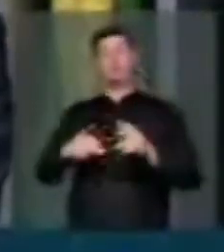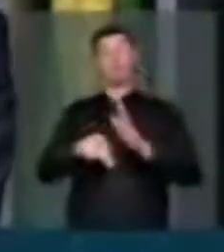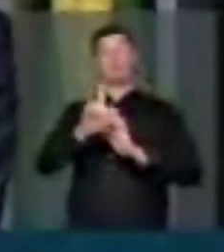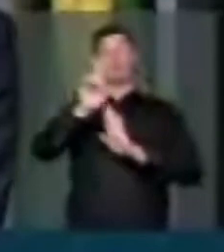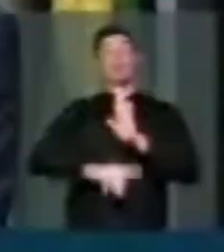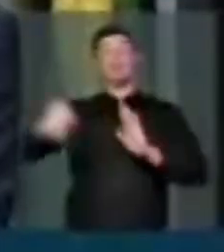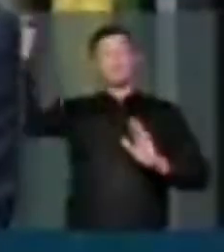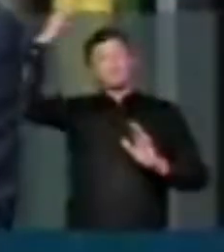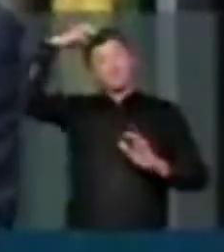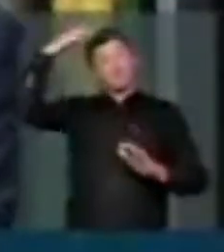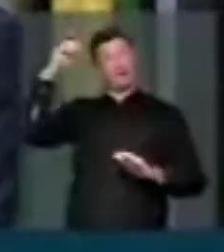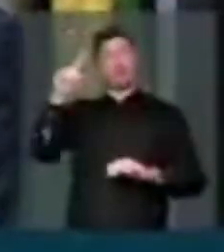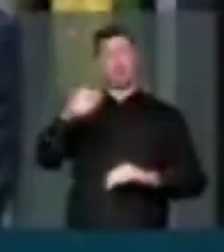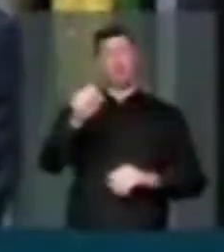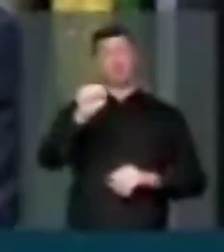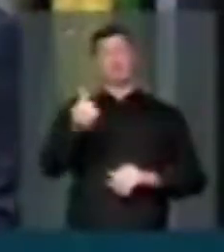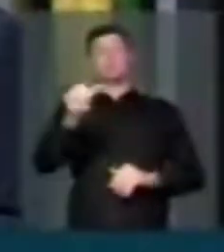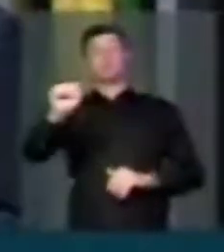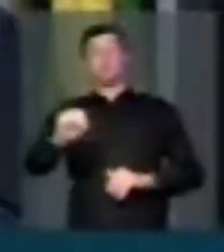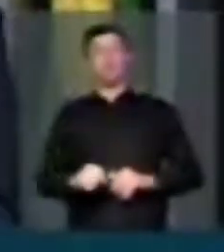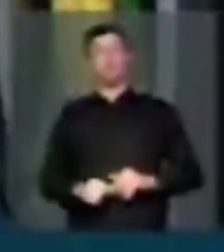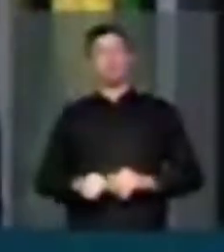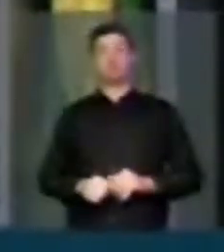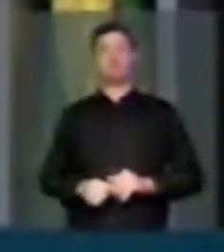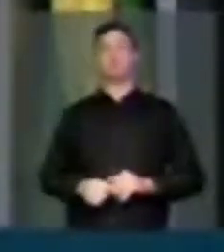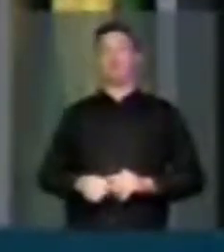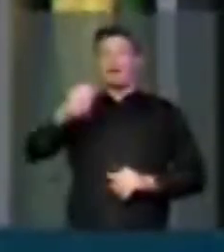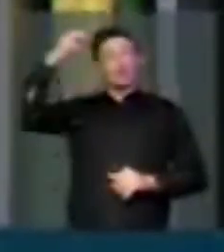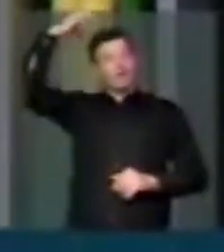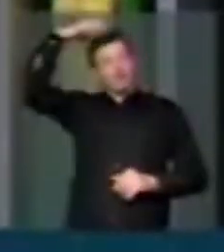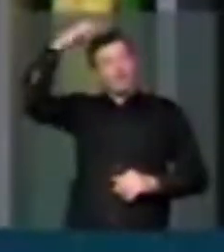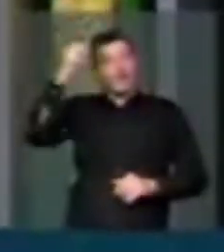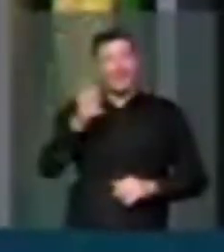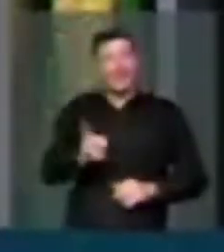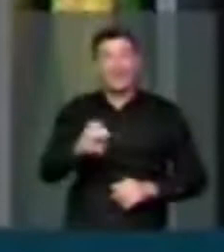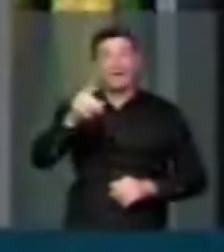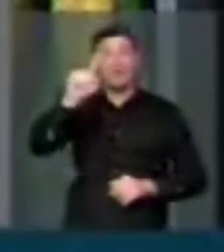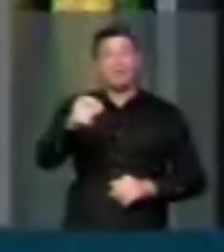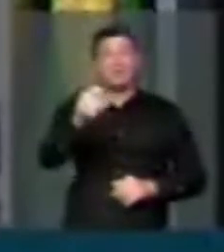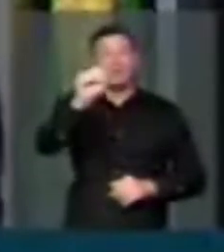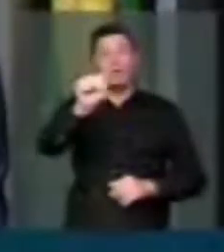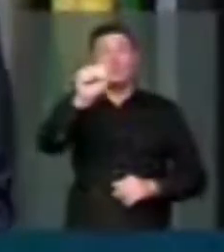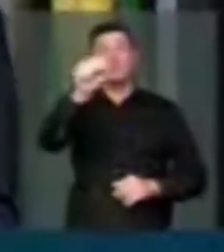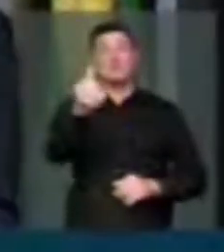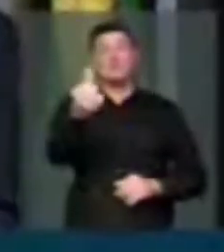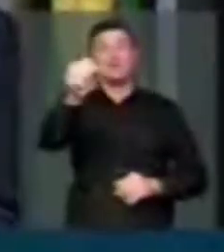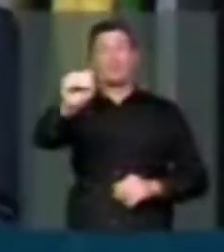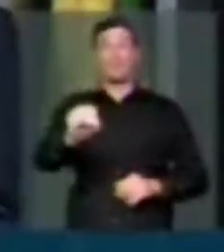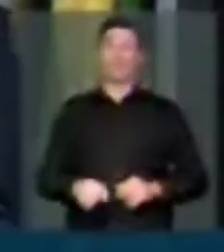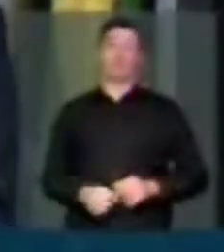de 1868. Isso mesmo, senhoras e senhores deputados, 1868.